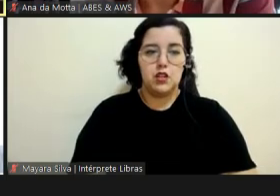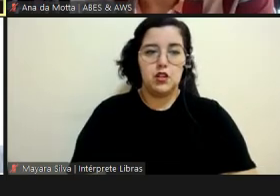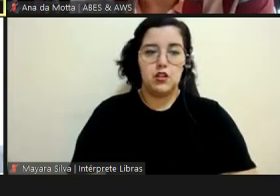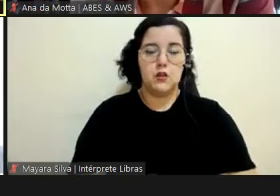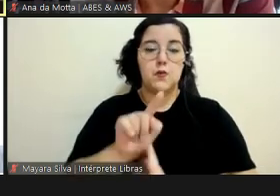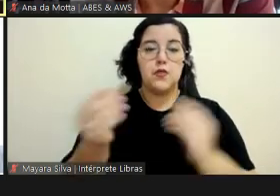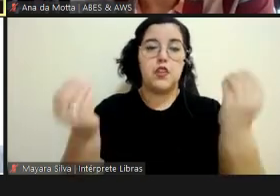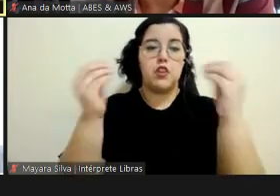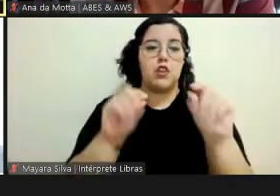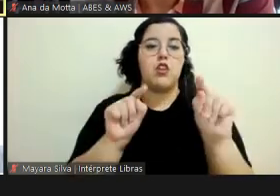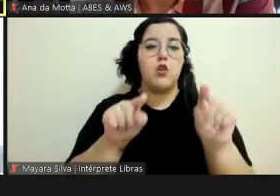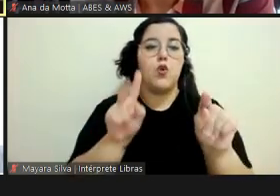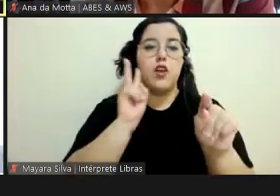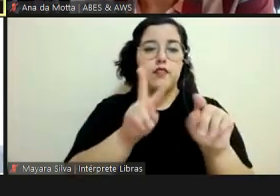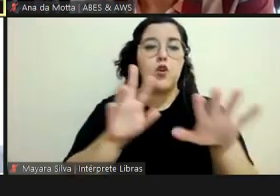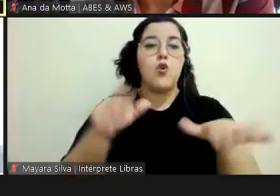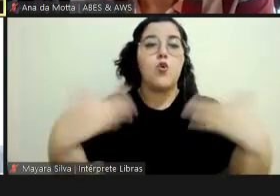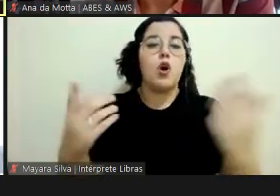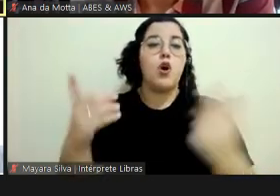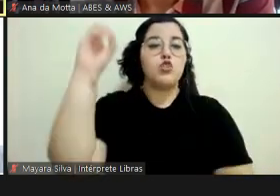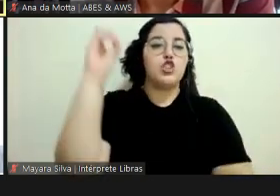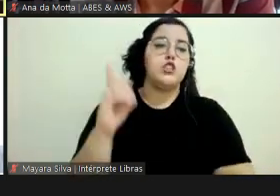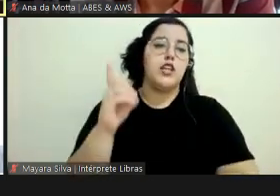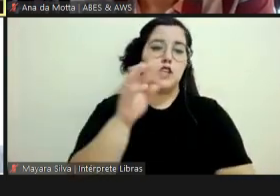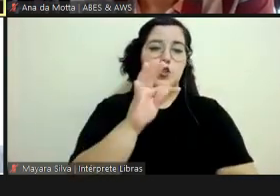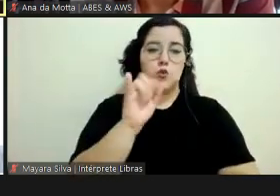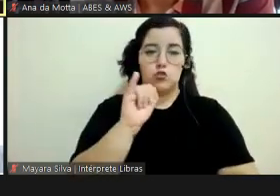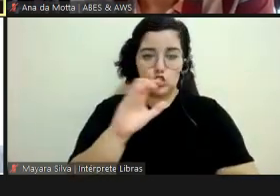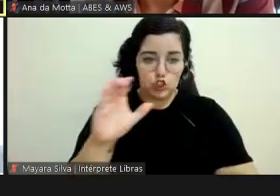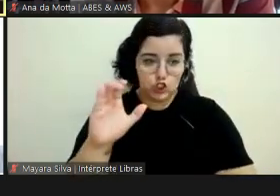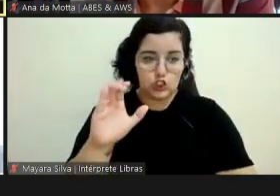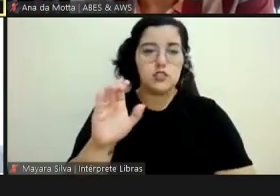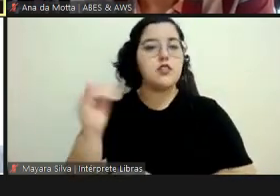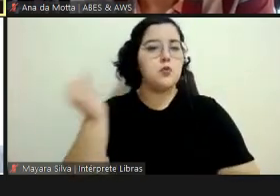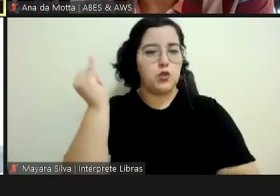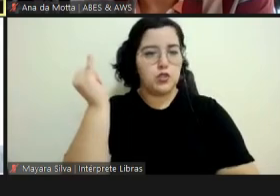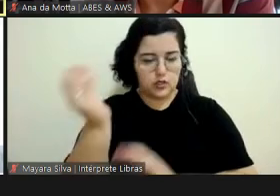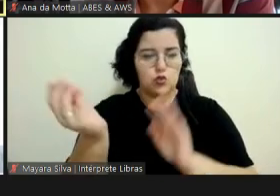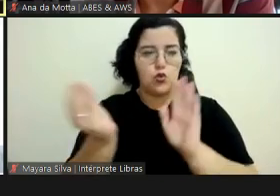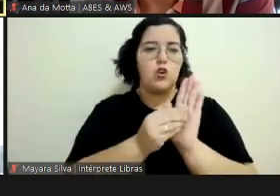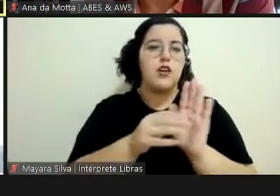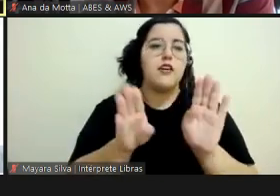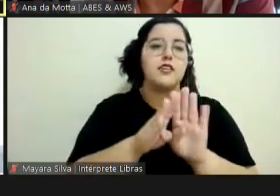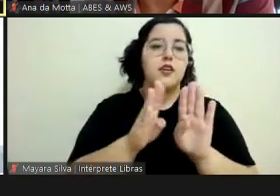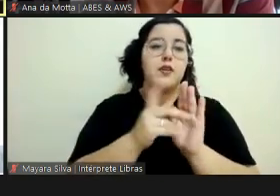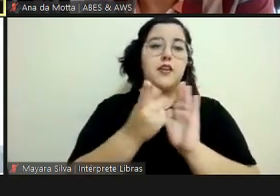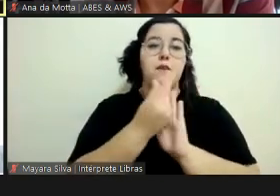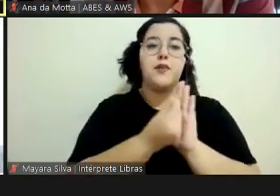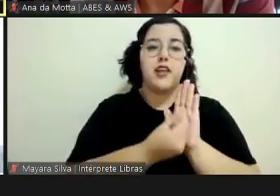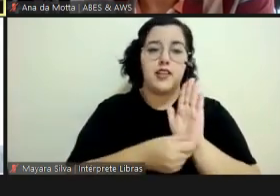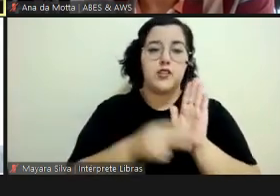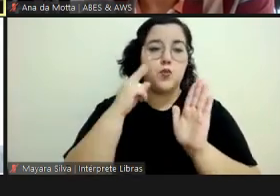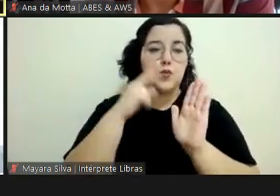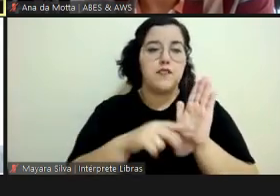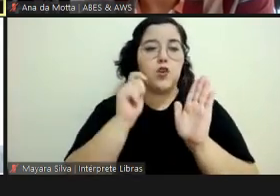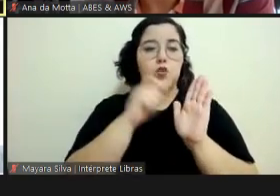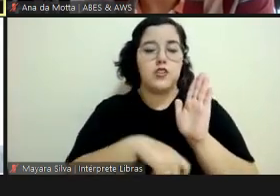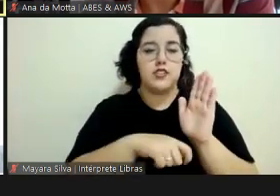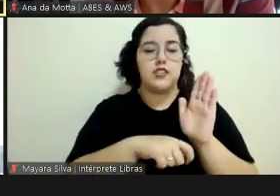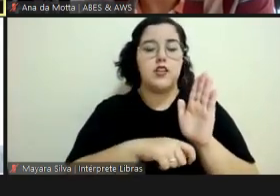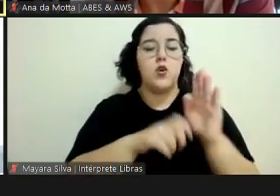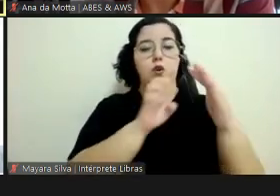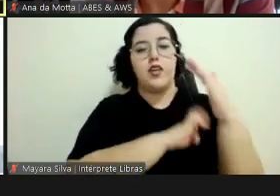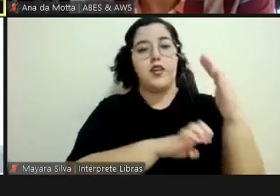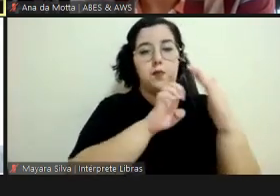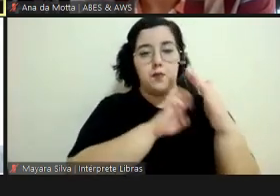são os direitos em relação à solução de TIC, tem que estar também. Abertura do preço para a contratação de empresa pública, isso foi